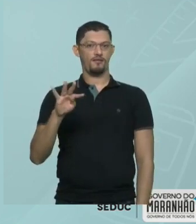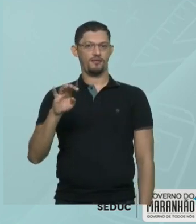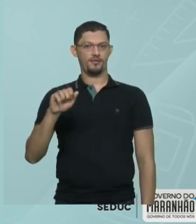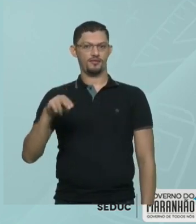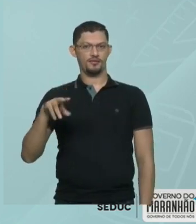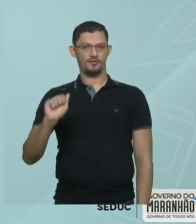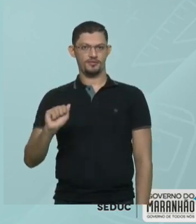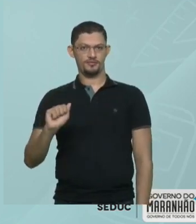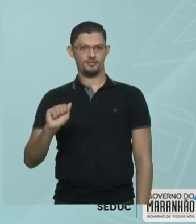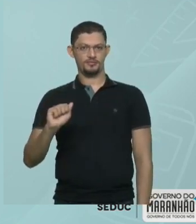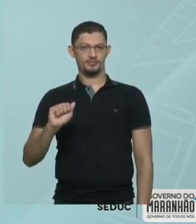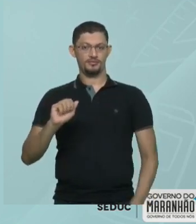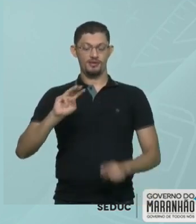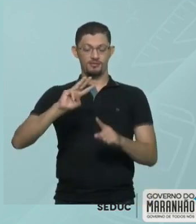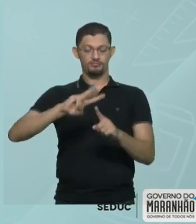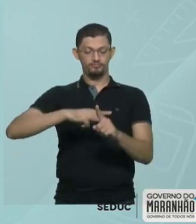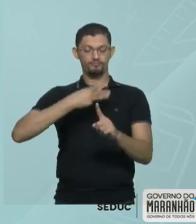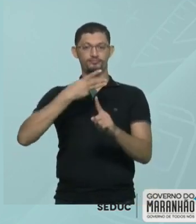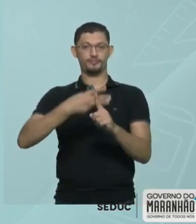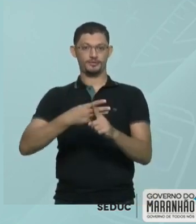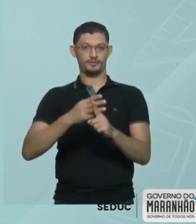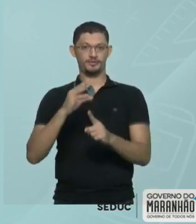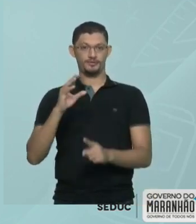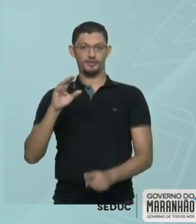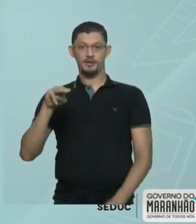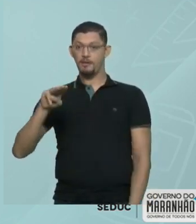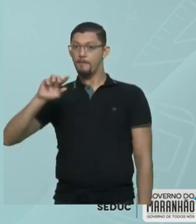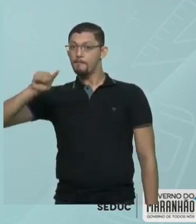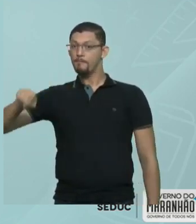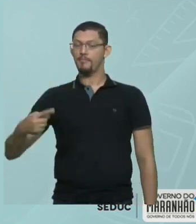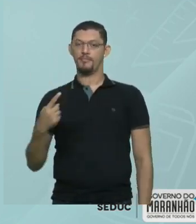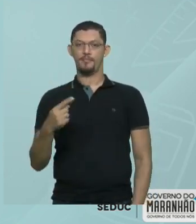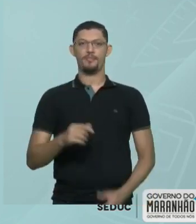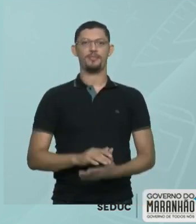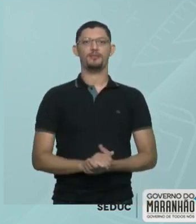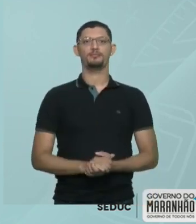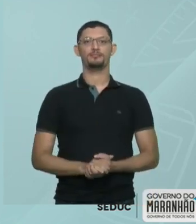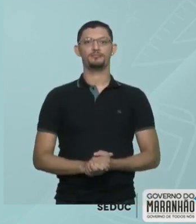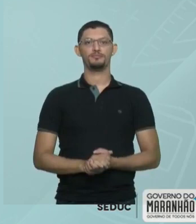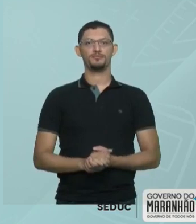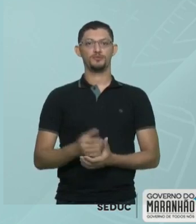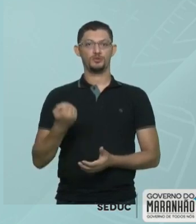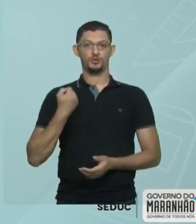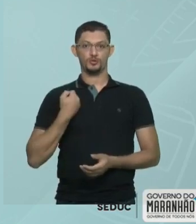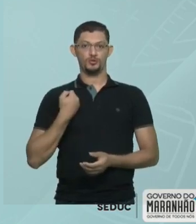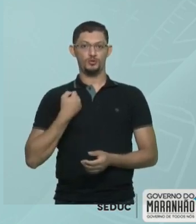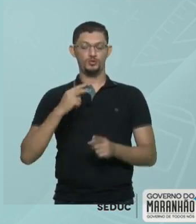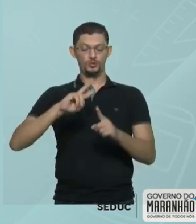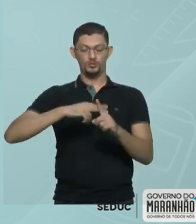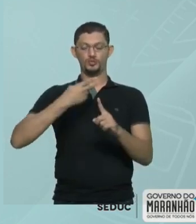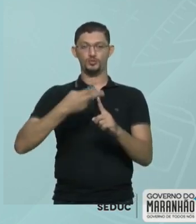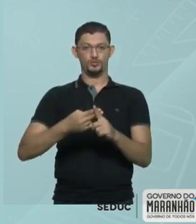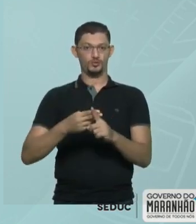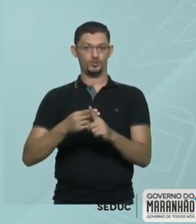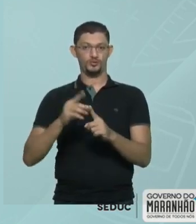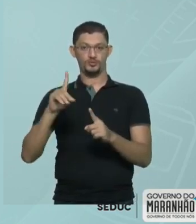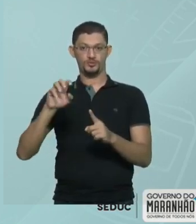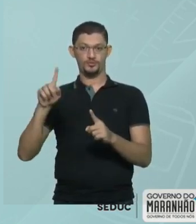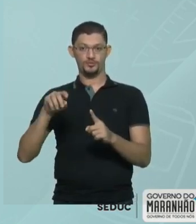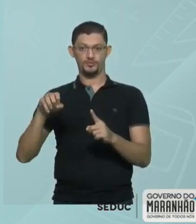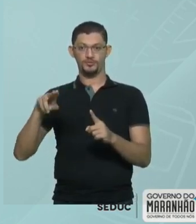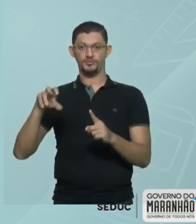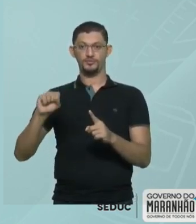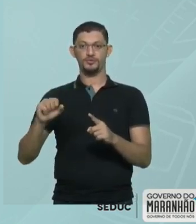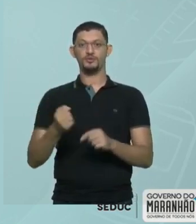algarismo da unidade de milhar. O algarismo da centena é o dobro do algarismo da dezena. Qual é a